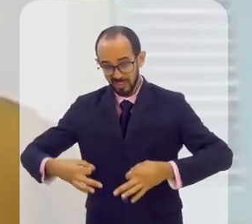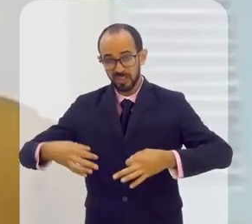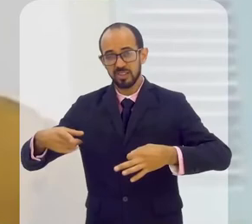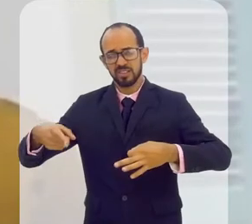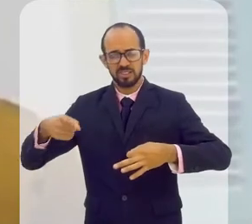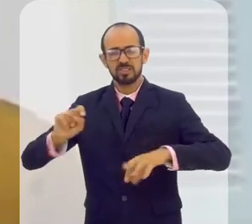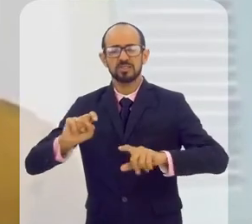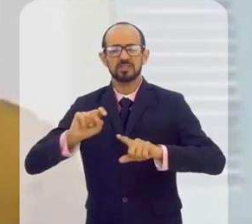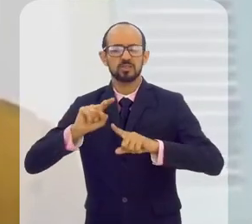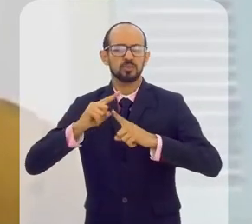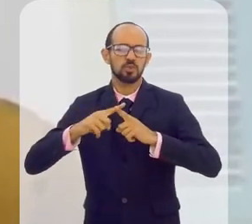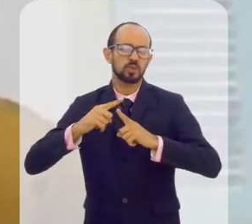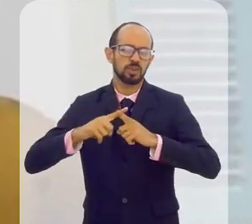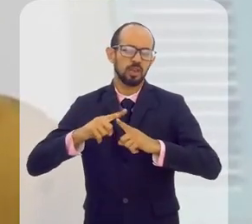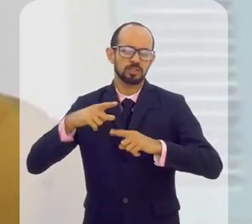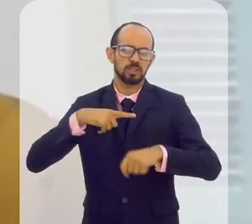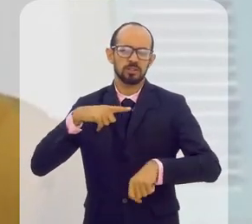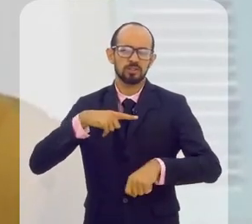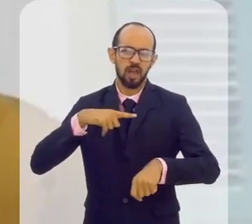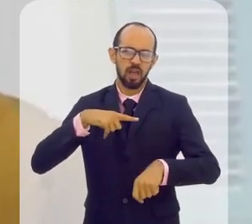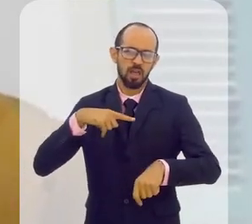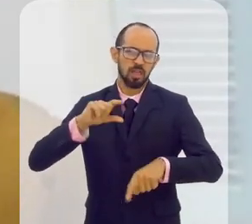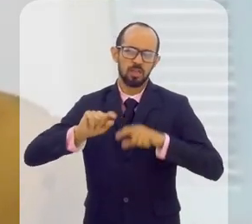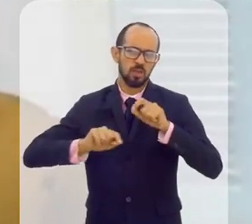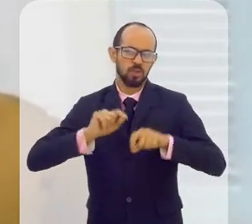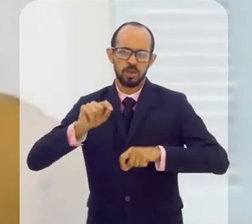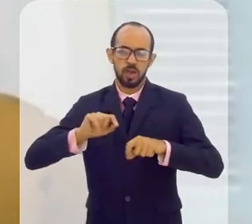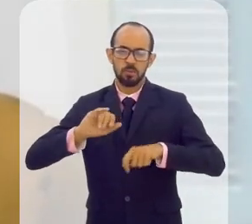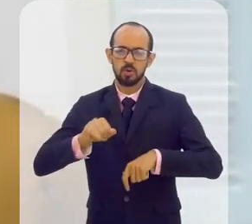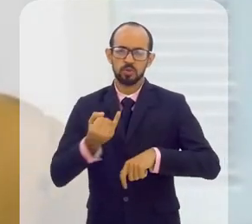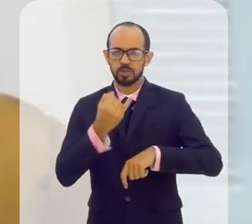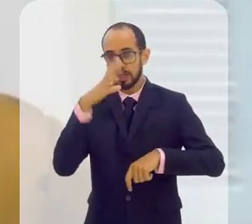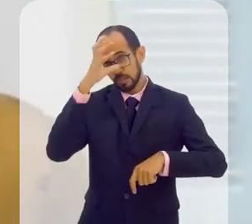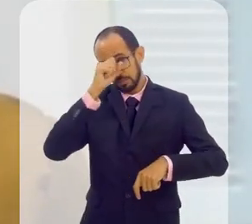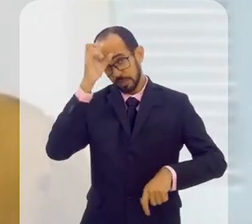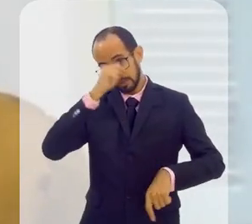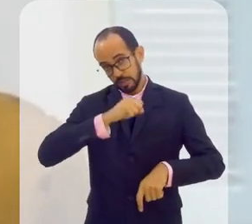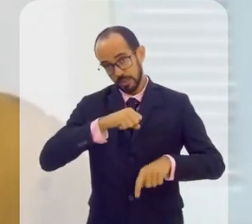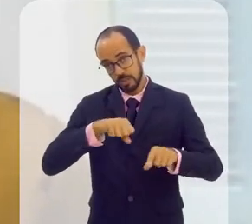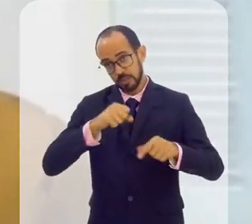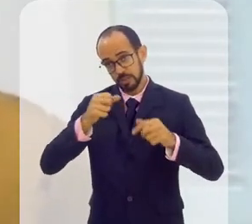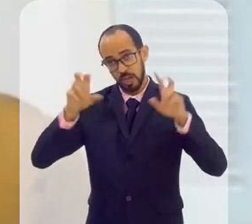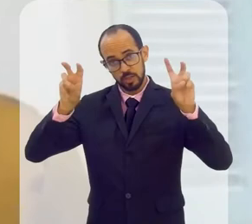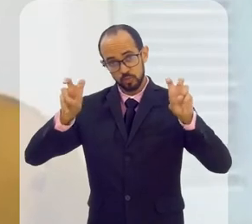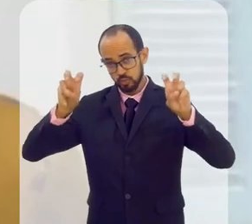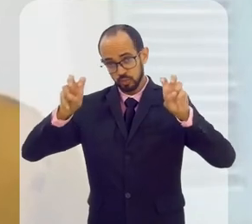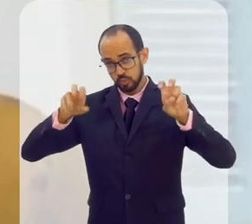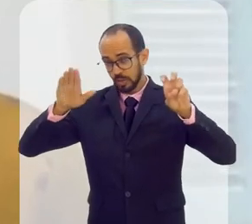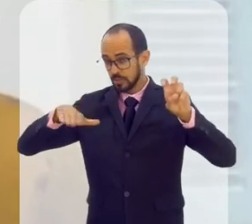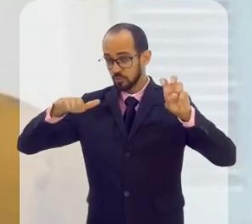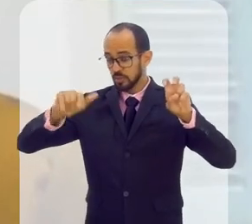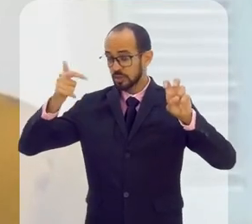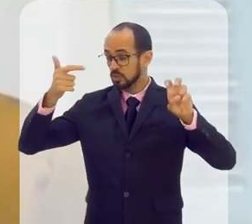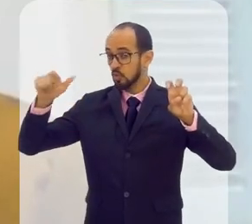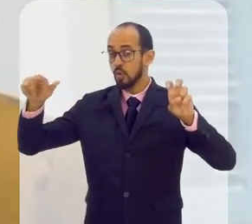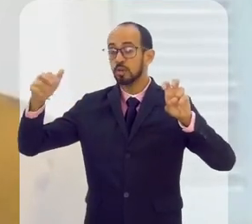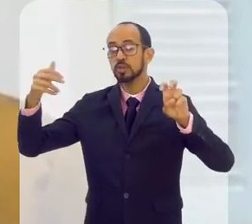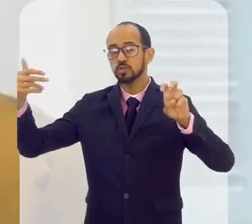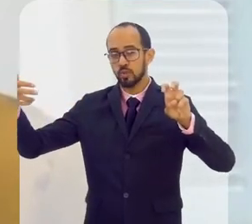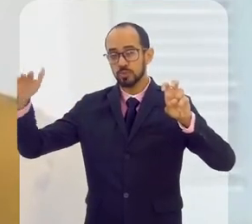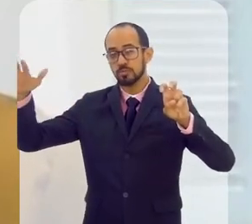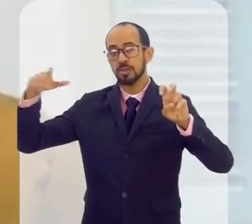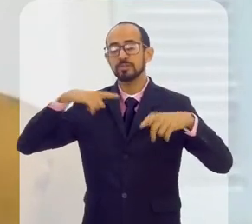de ações concretas mesmo. A gente tem uma oportunidade muito grande de aprender, né? De assuntos que nem são